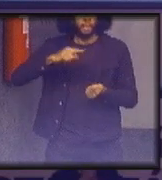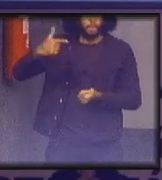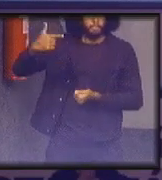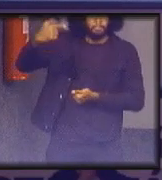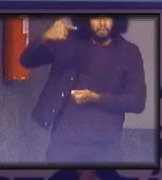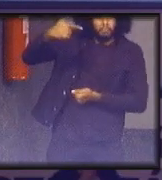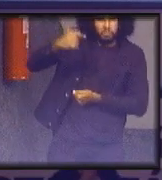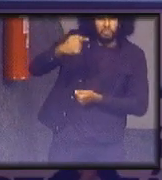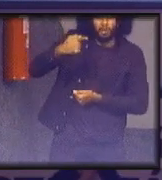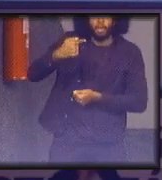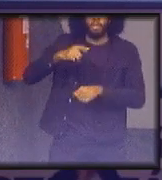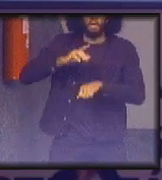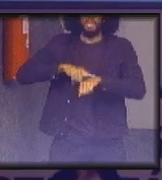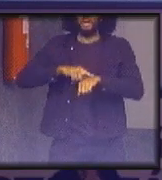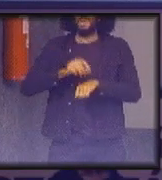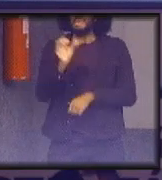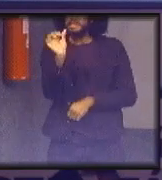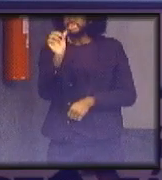horas da manhã